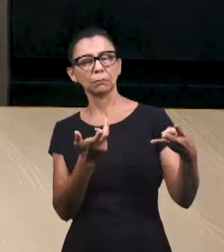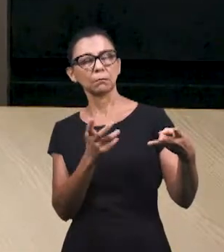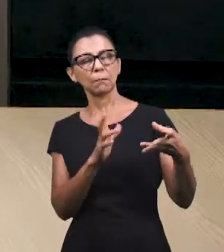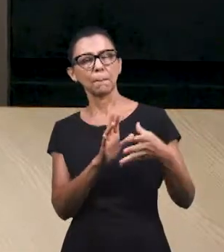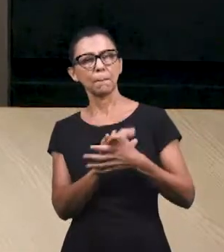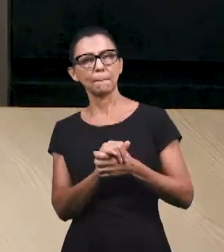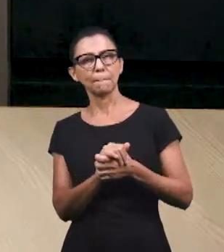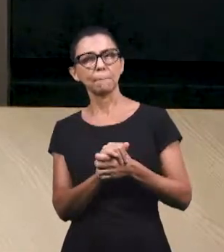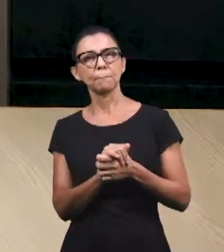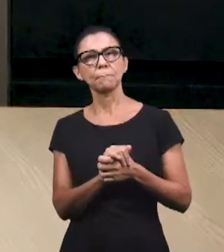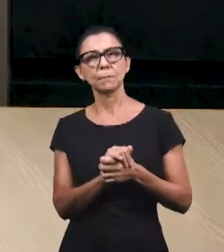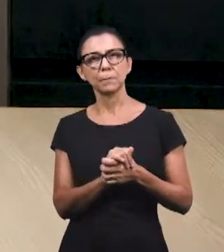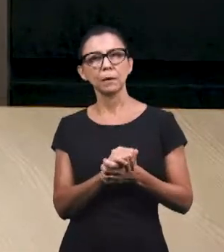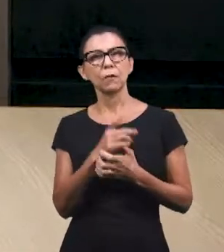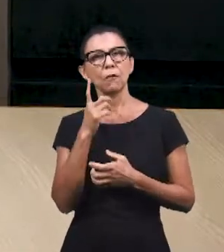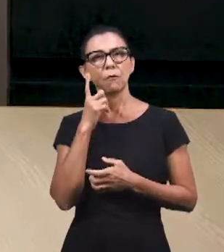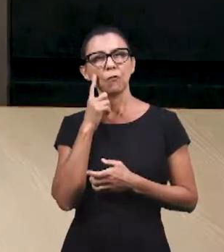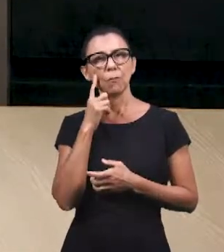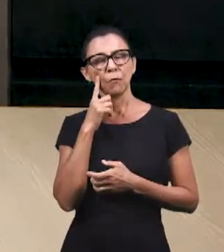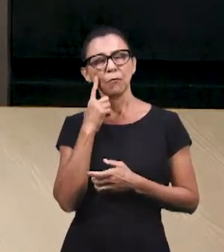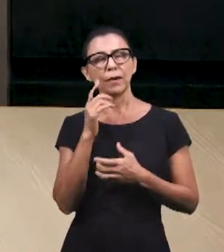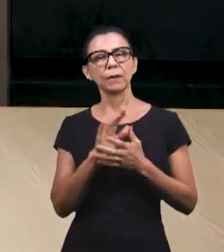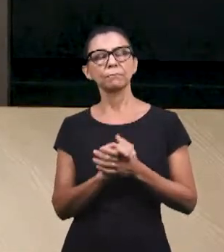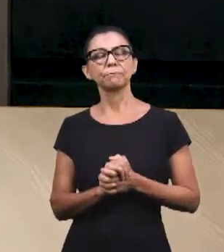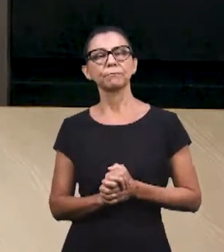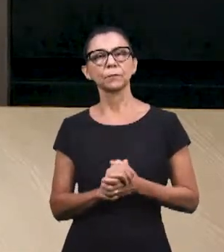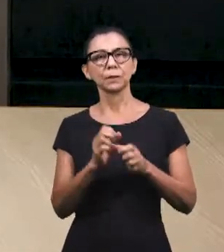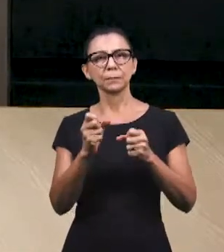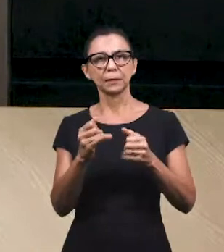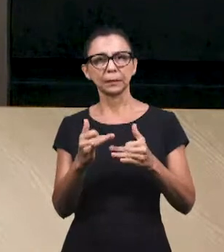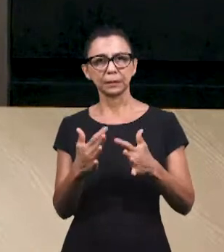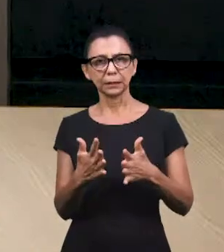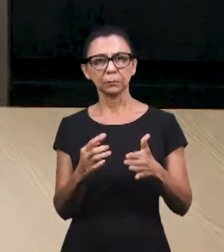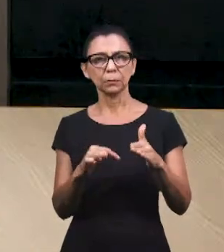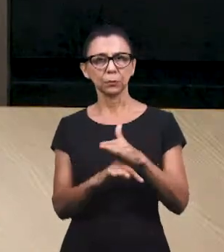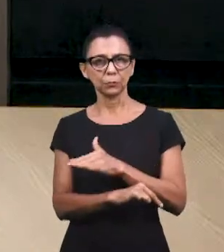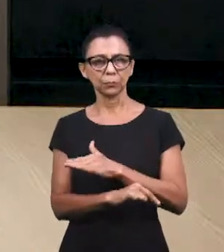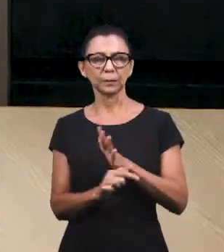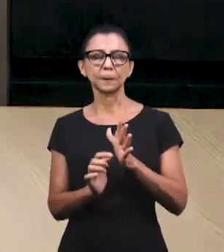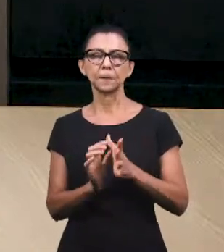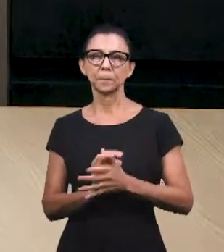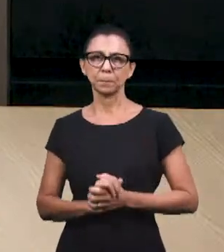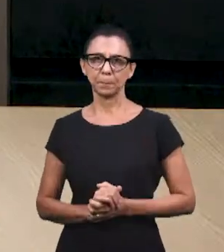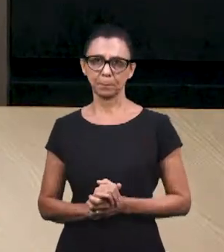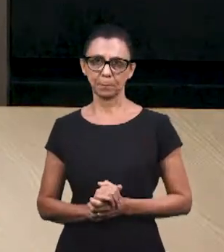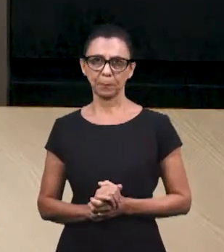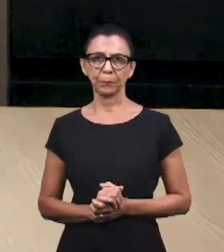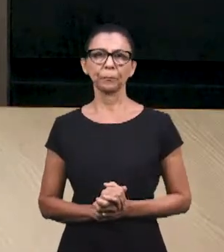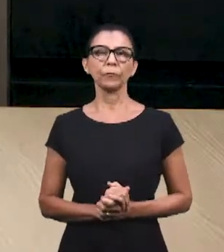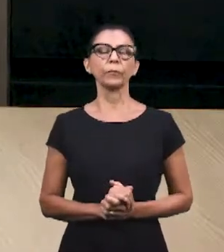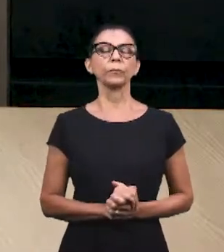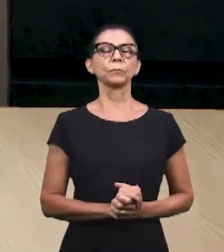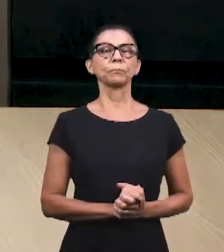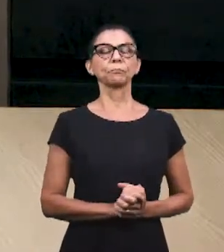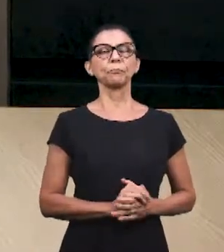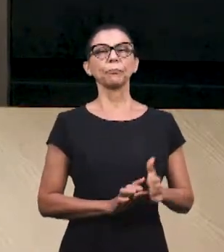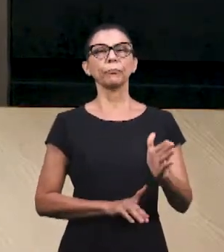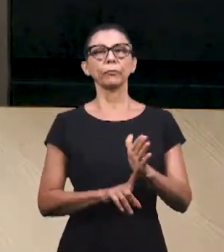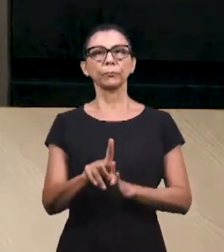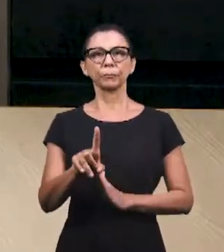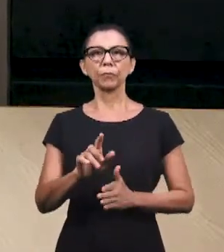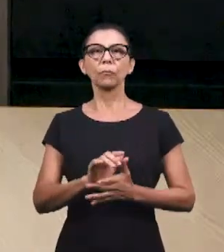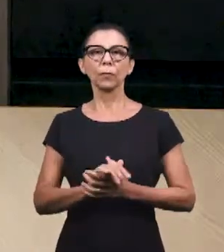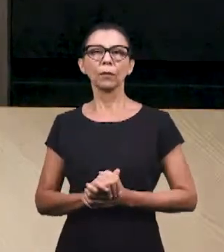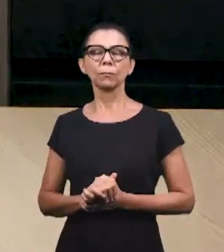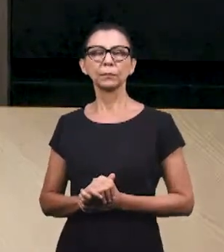bem ampla, bem completa, a respeito deste assunto. Então, a nossa pergunta é a pergunta única,